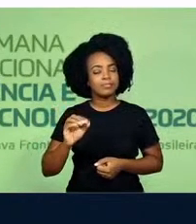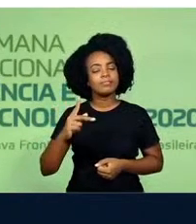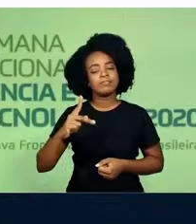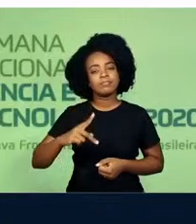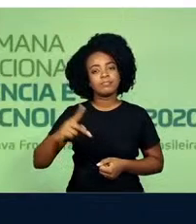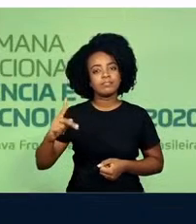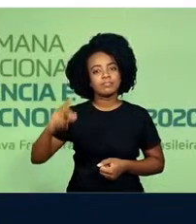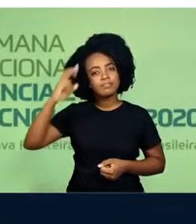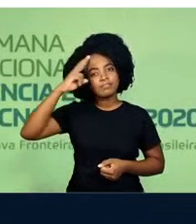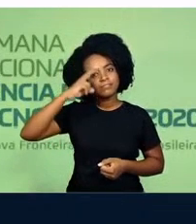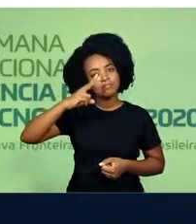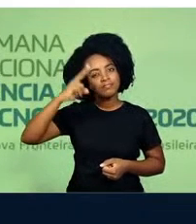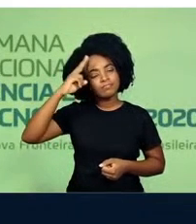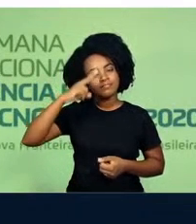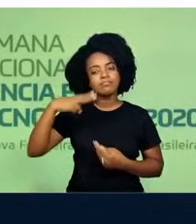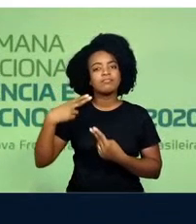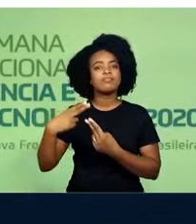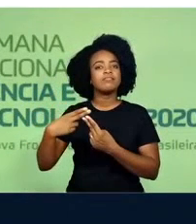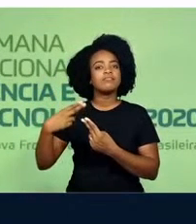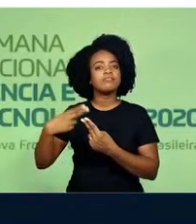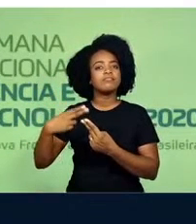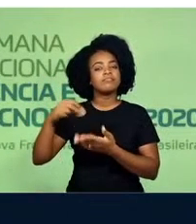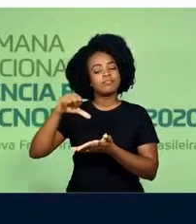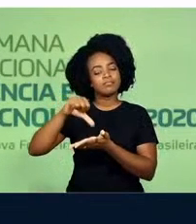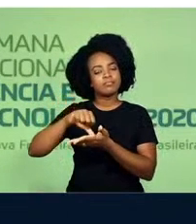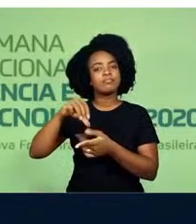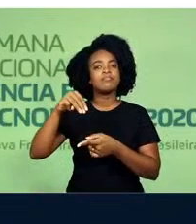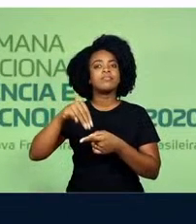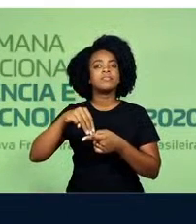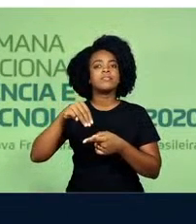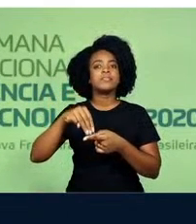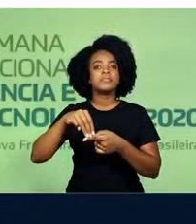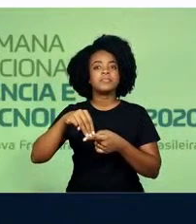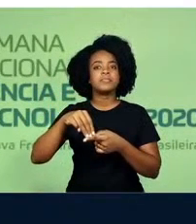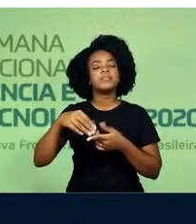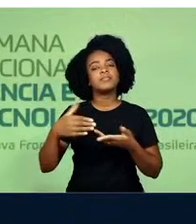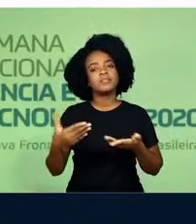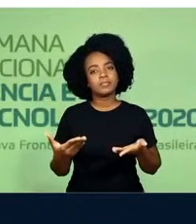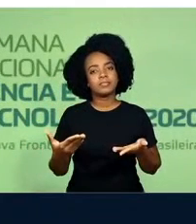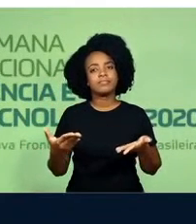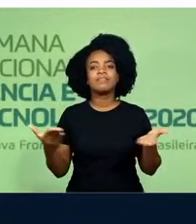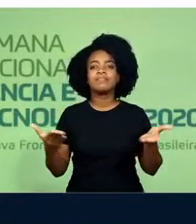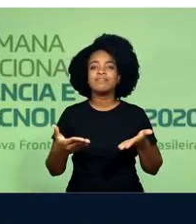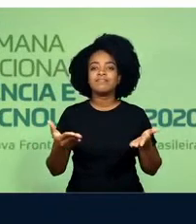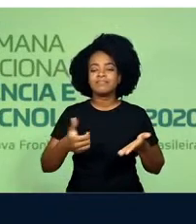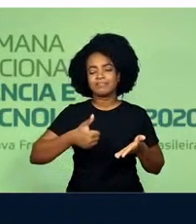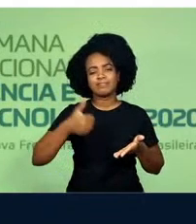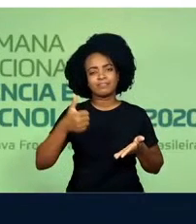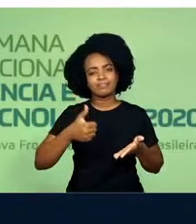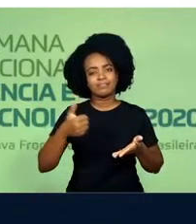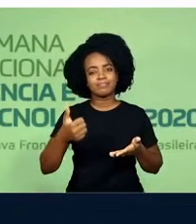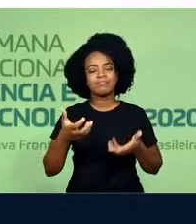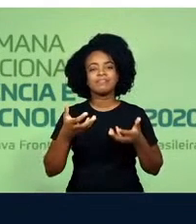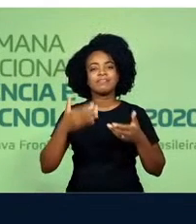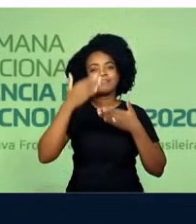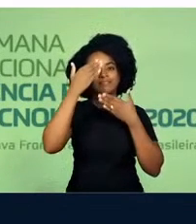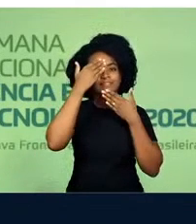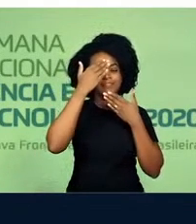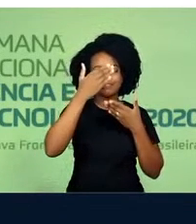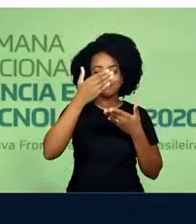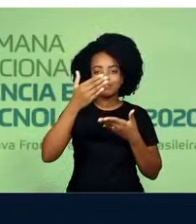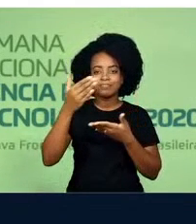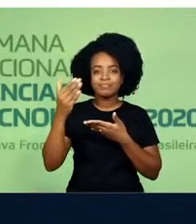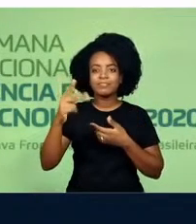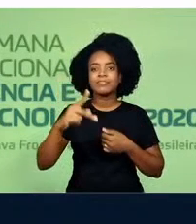Sou professor de História do Instituto Federal Baiano, campus de Itaberaba. Primeiro, gostaria de agradecer o